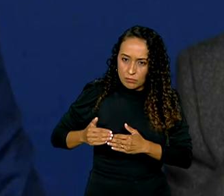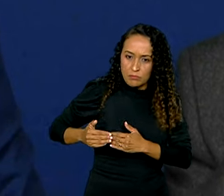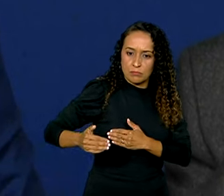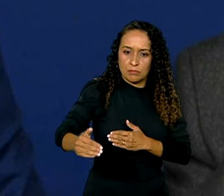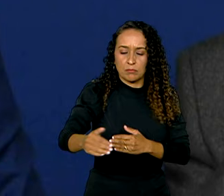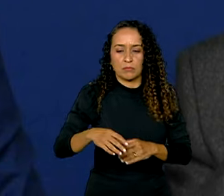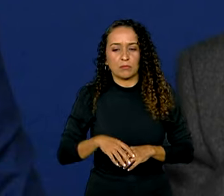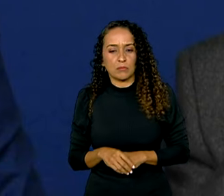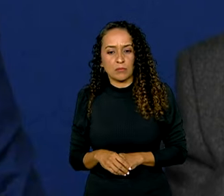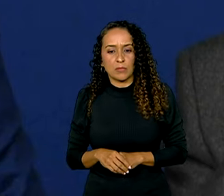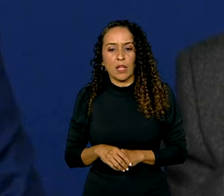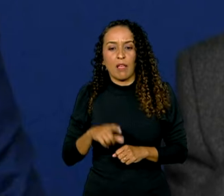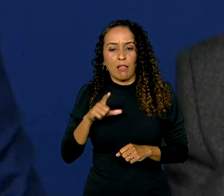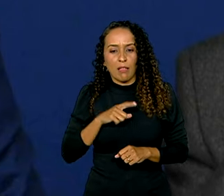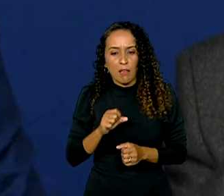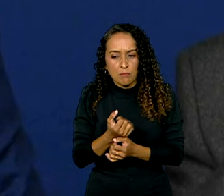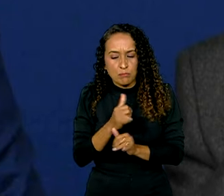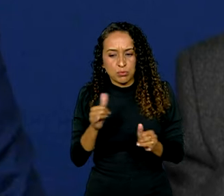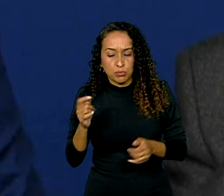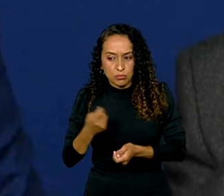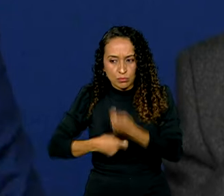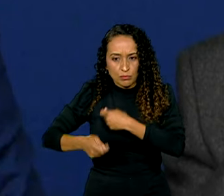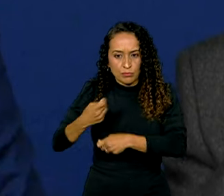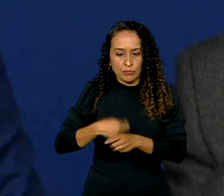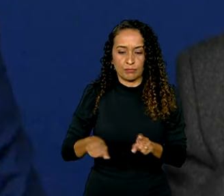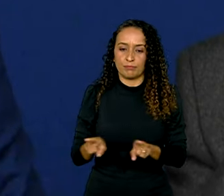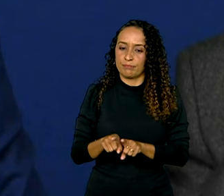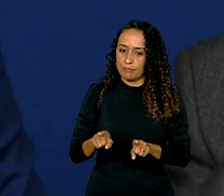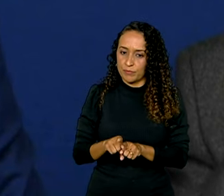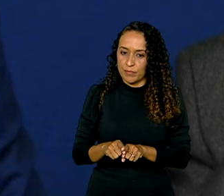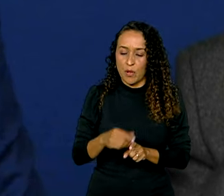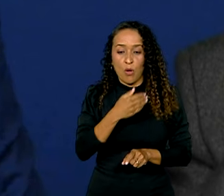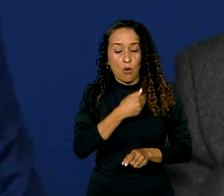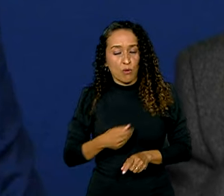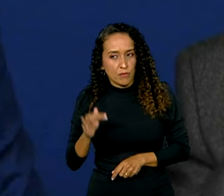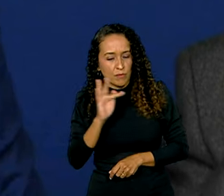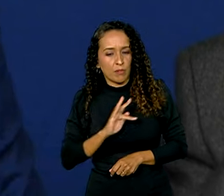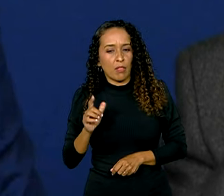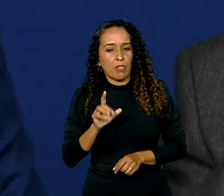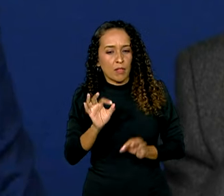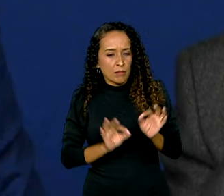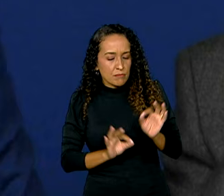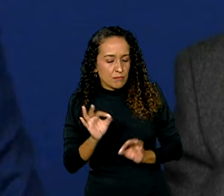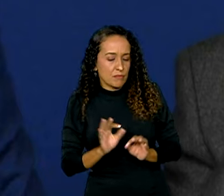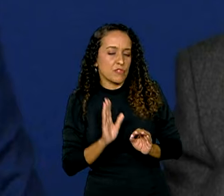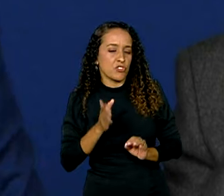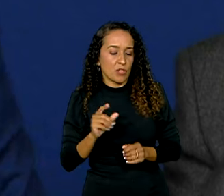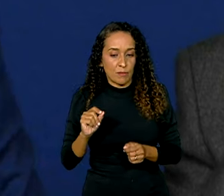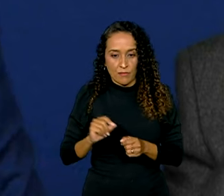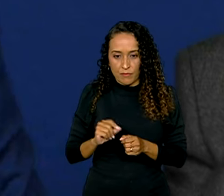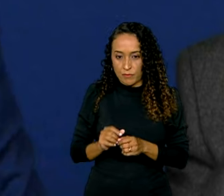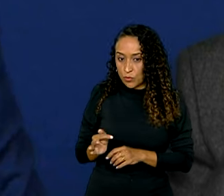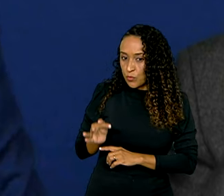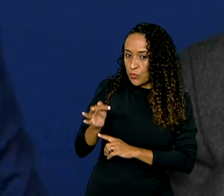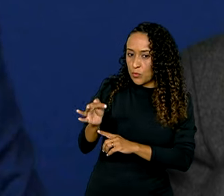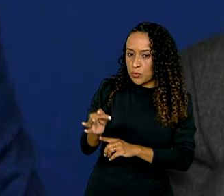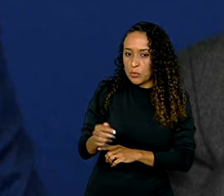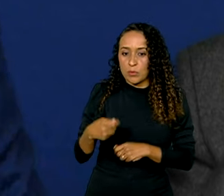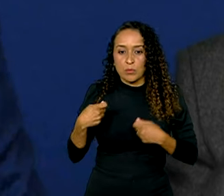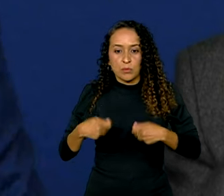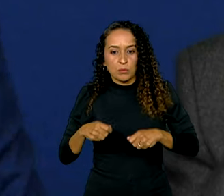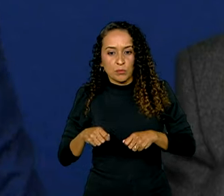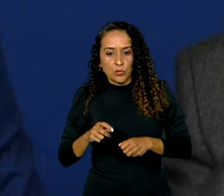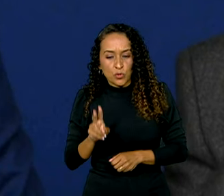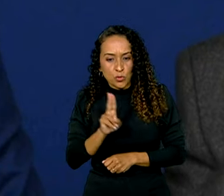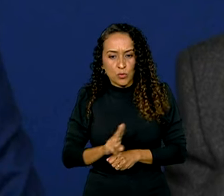Nós teremos que eletrificar a nossa economia. O governo federal tem planos para fazer isso. Então, temos que massificar